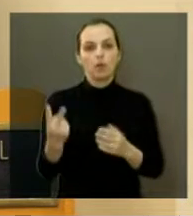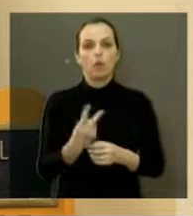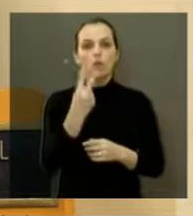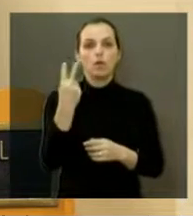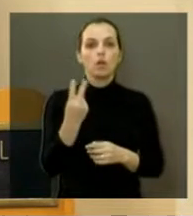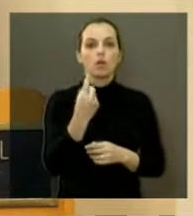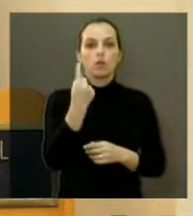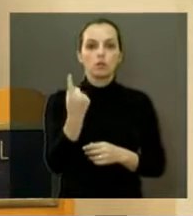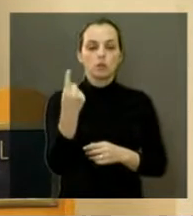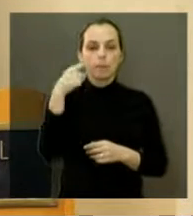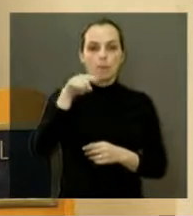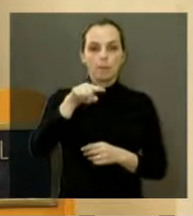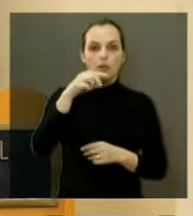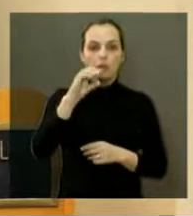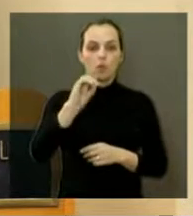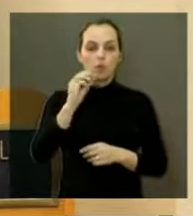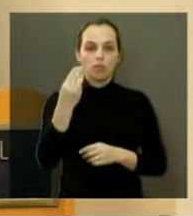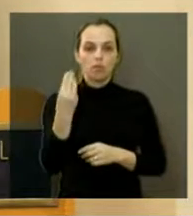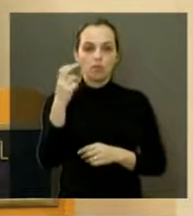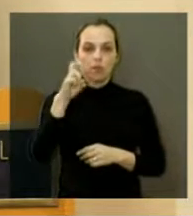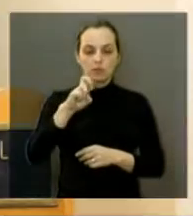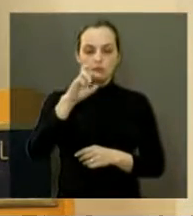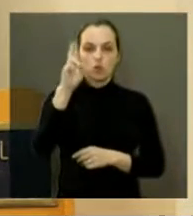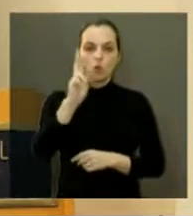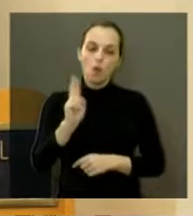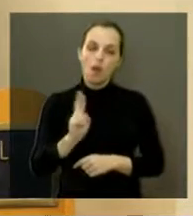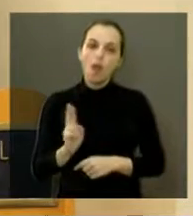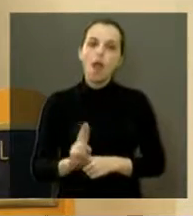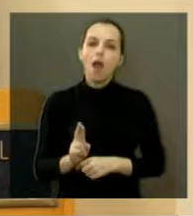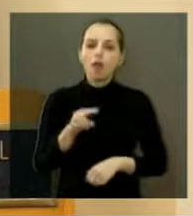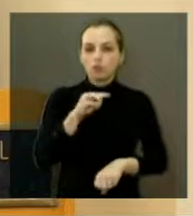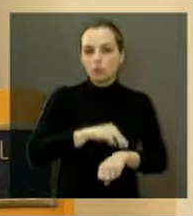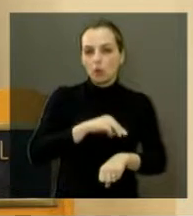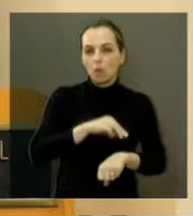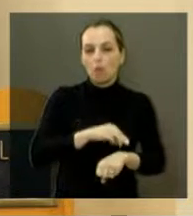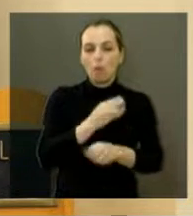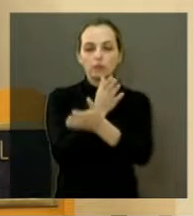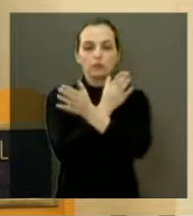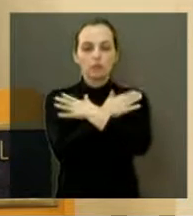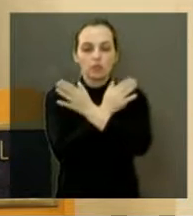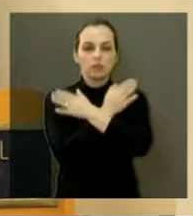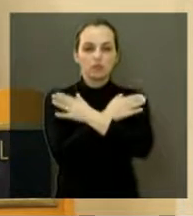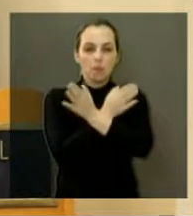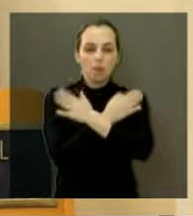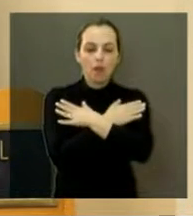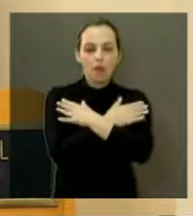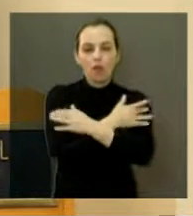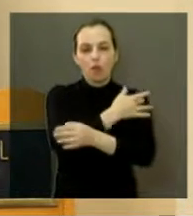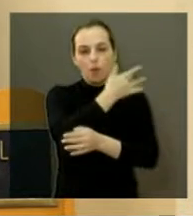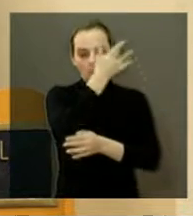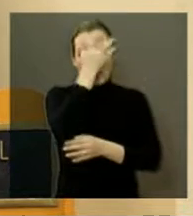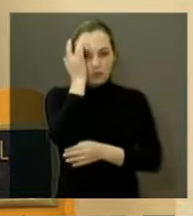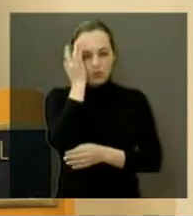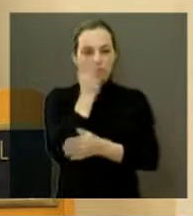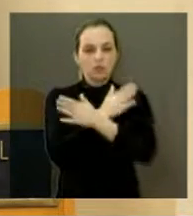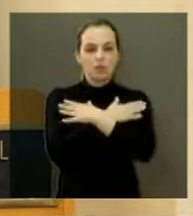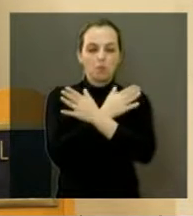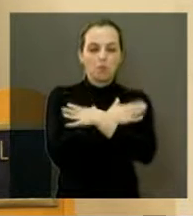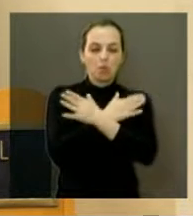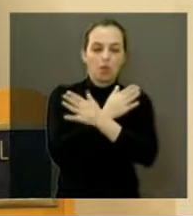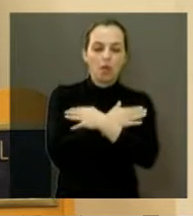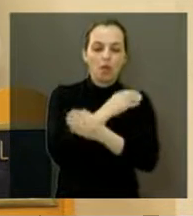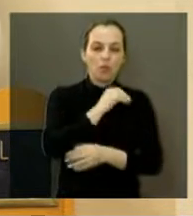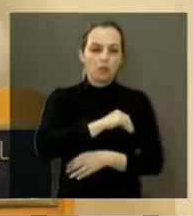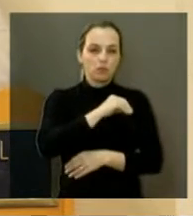num momento em que nós estamos aí sofrendo com desemprego, com muitas pessoas sobrevivendo, com muito